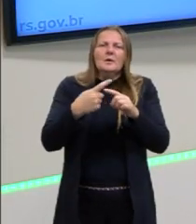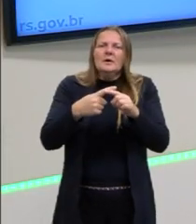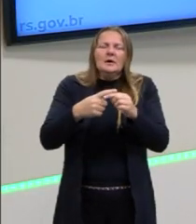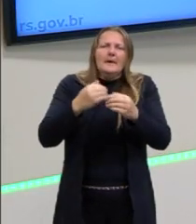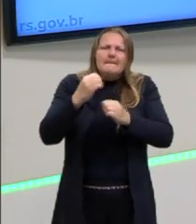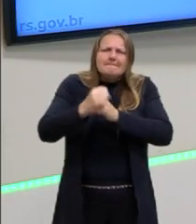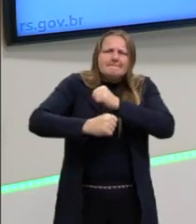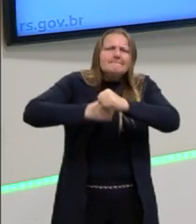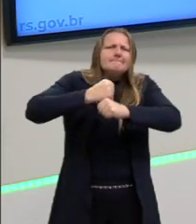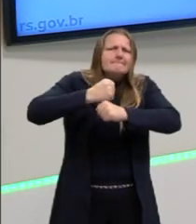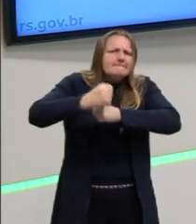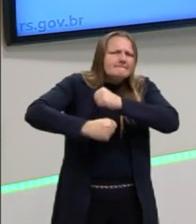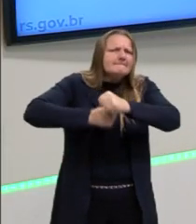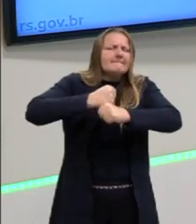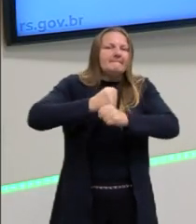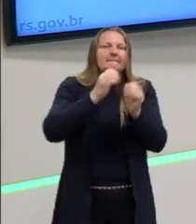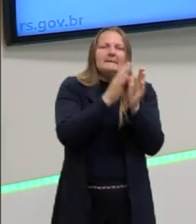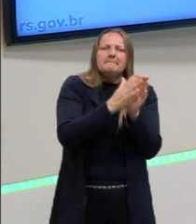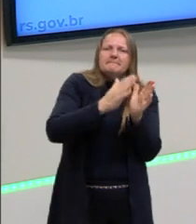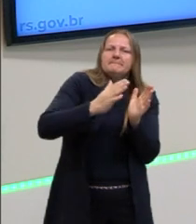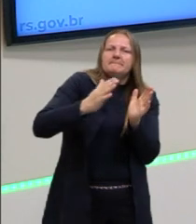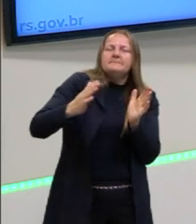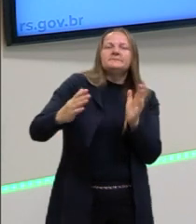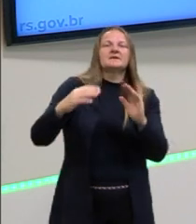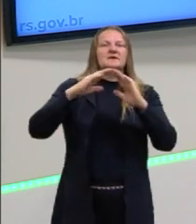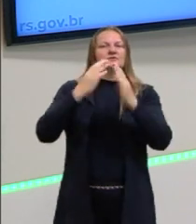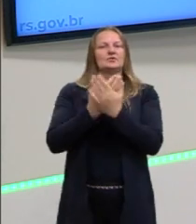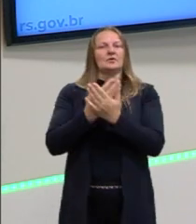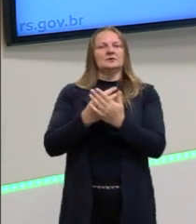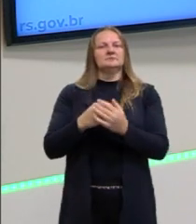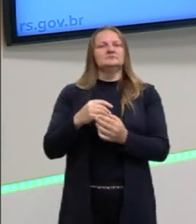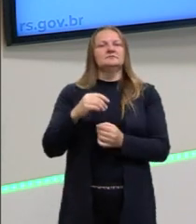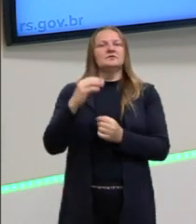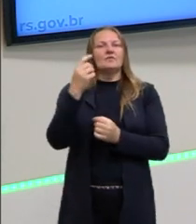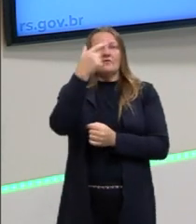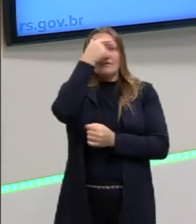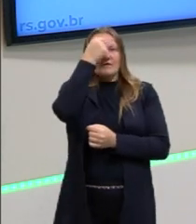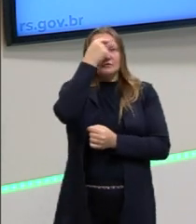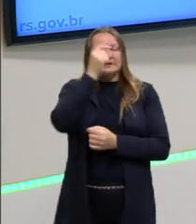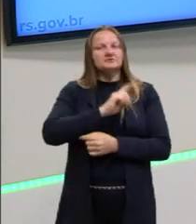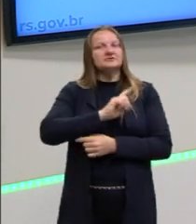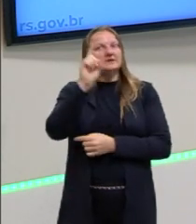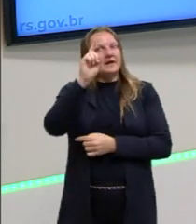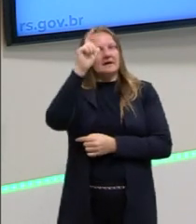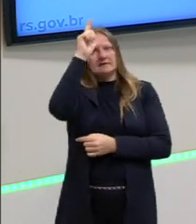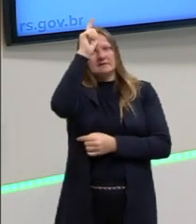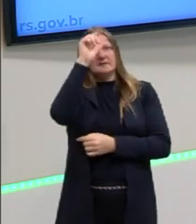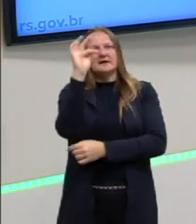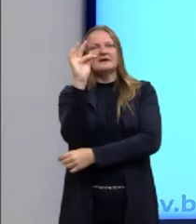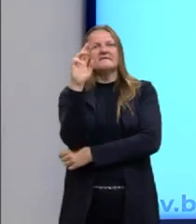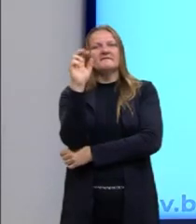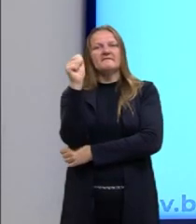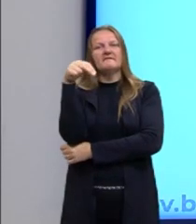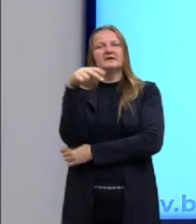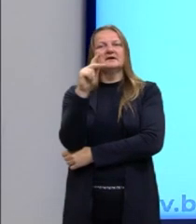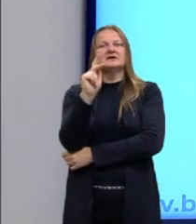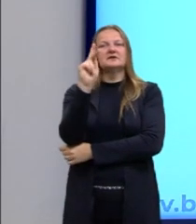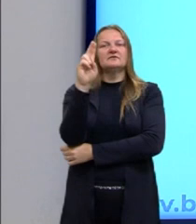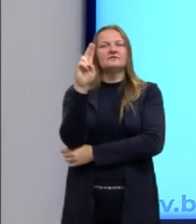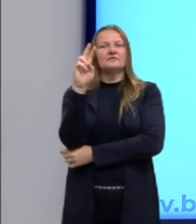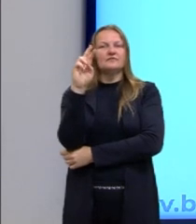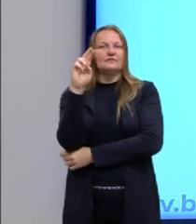vários anos, ela tem várias etapas dentro dessa própria escola, que era da Universidade de Frankfurt, voltada à questão da teoria